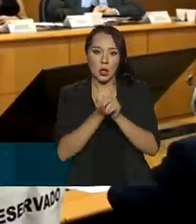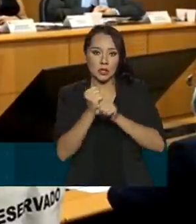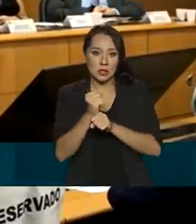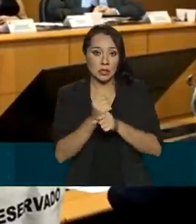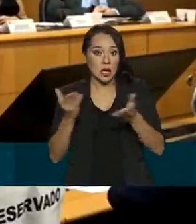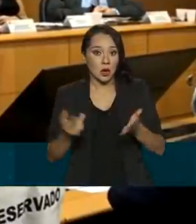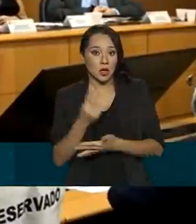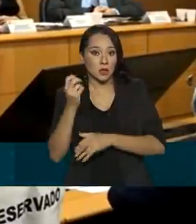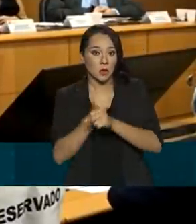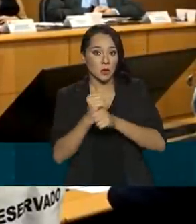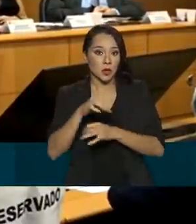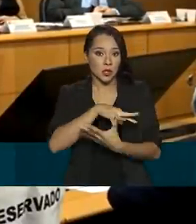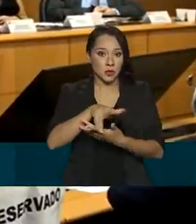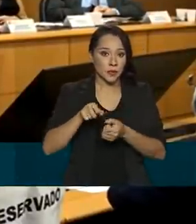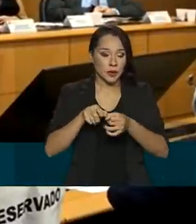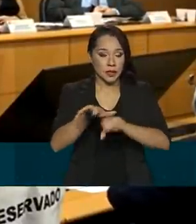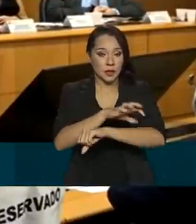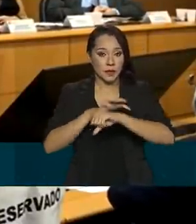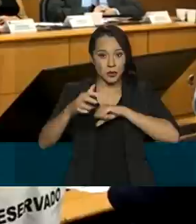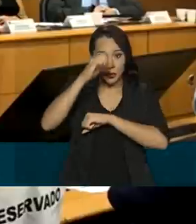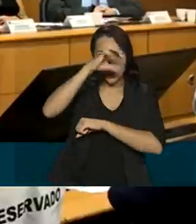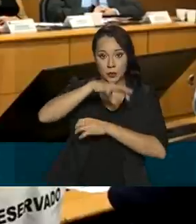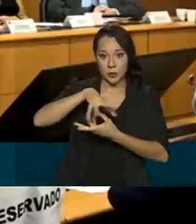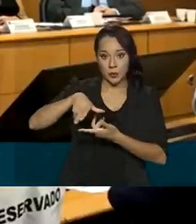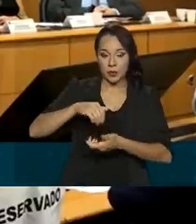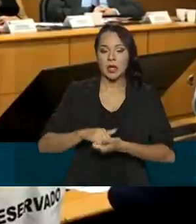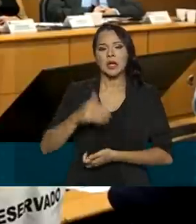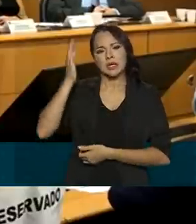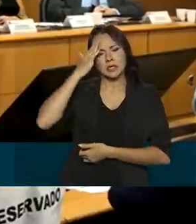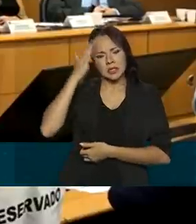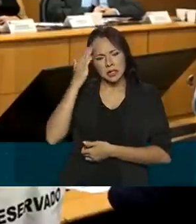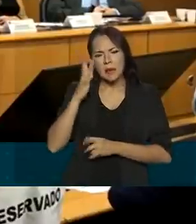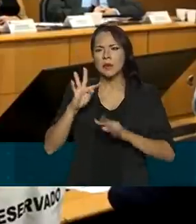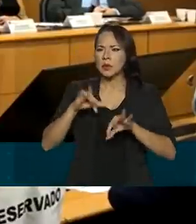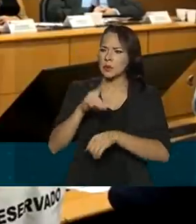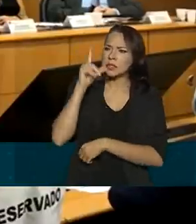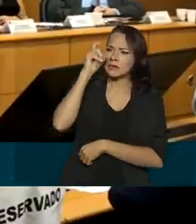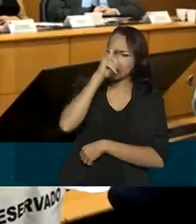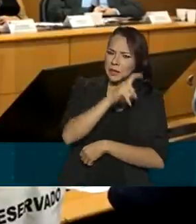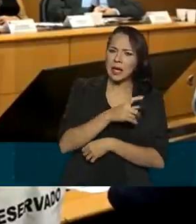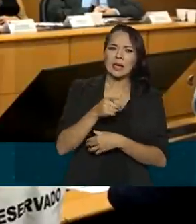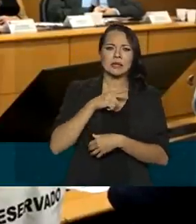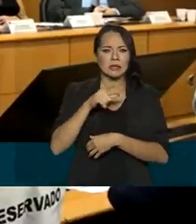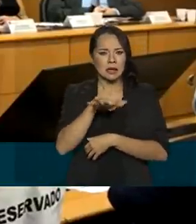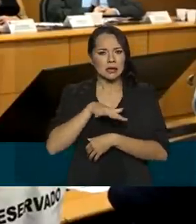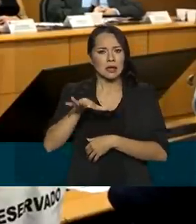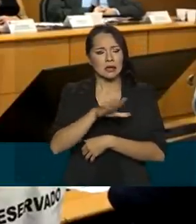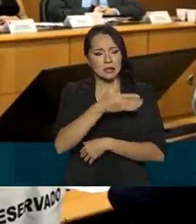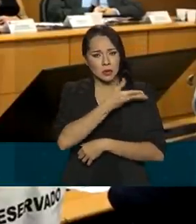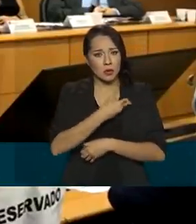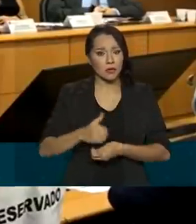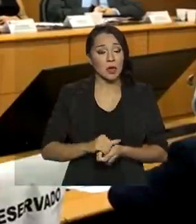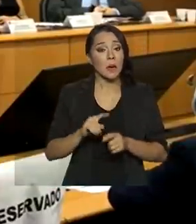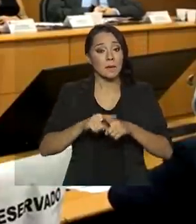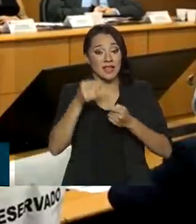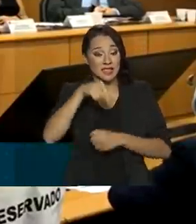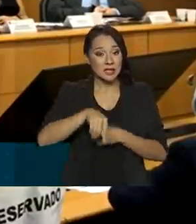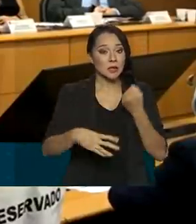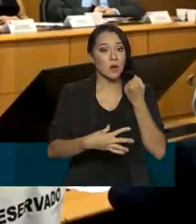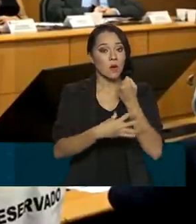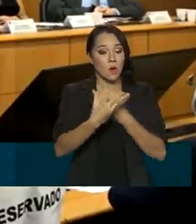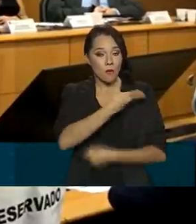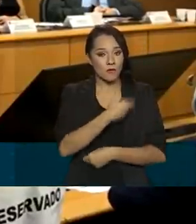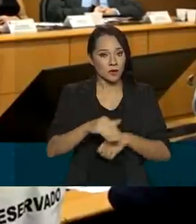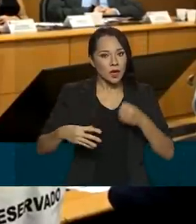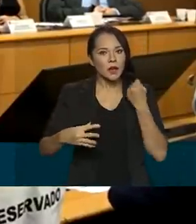de pandemia no Brasil e no mundo. A gente sabe de todas as dificuldades comerciais, mas este governo garantiu o